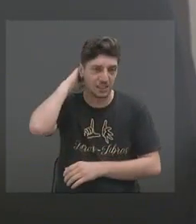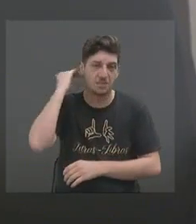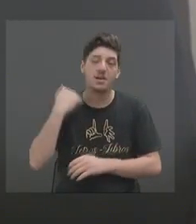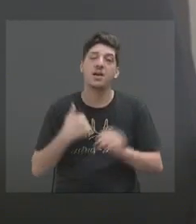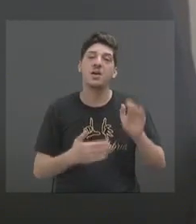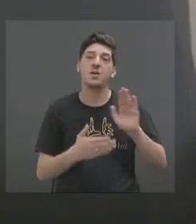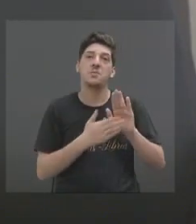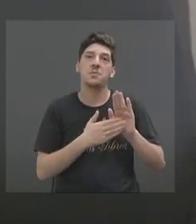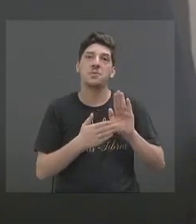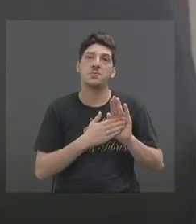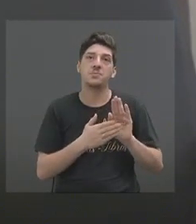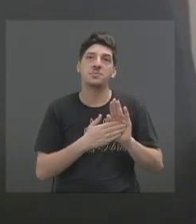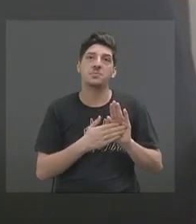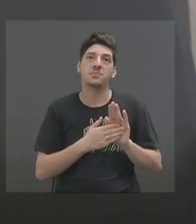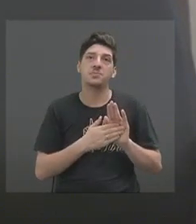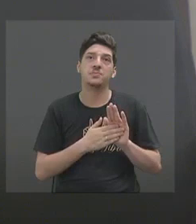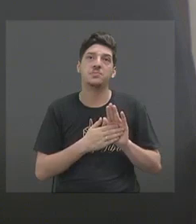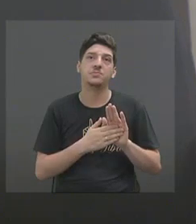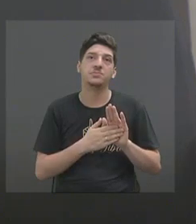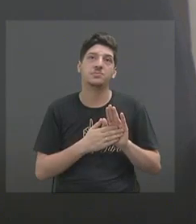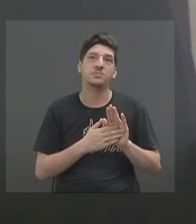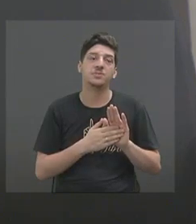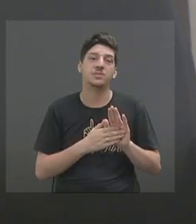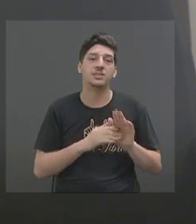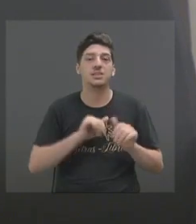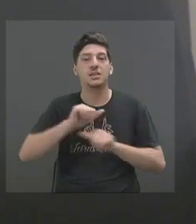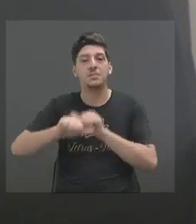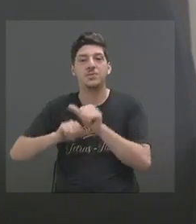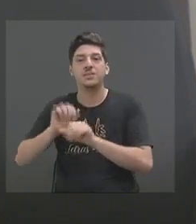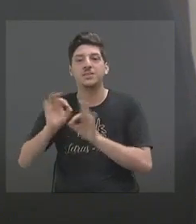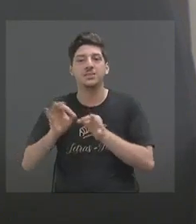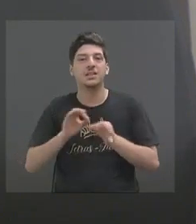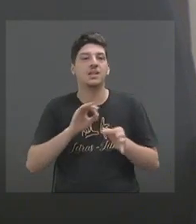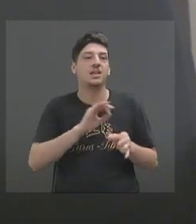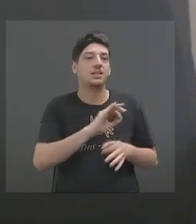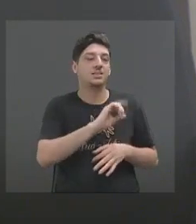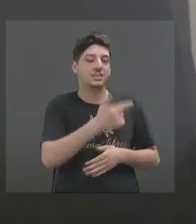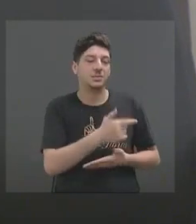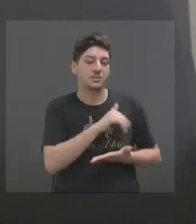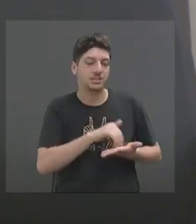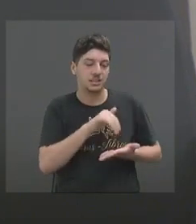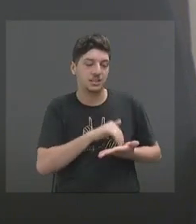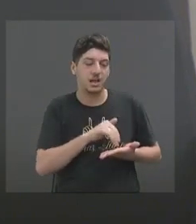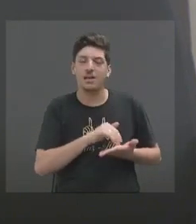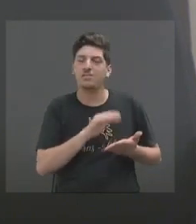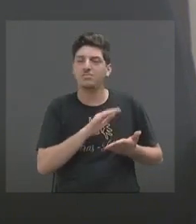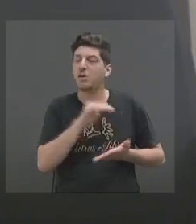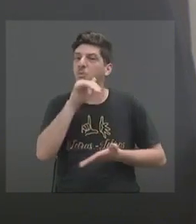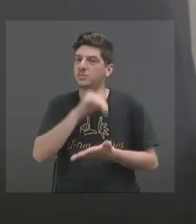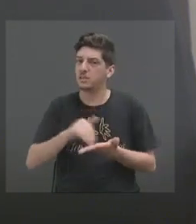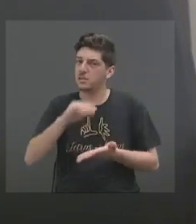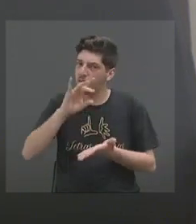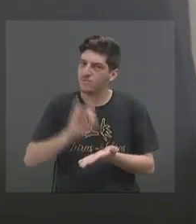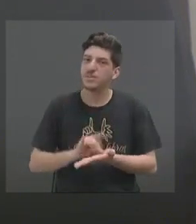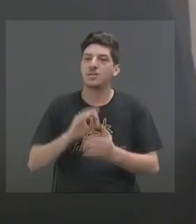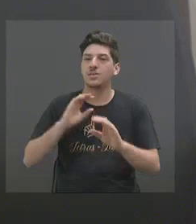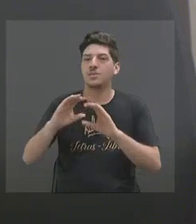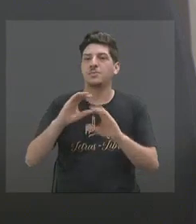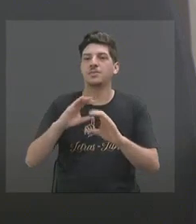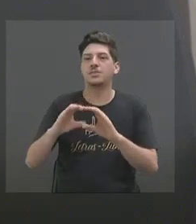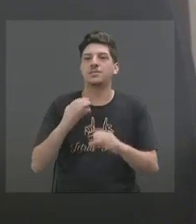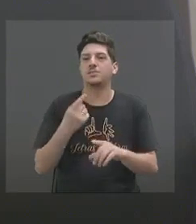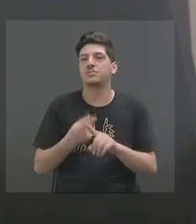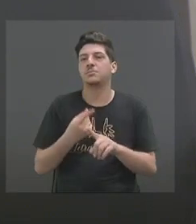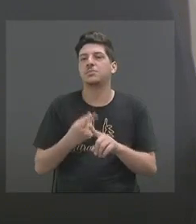essa transição de subsecretaria para secretaria de comunicação. E por que isso?